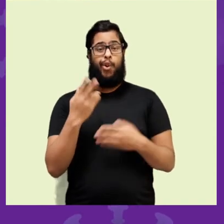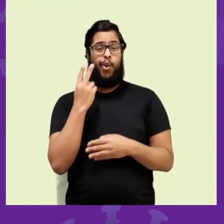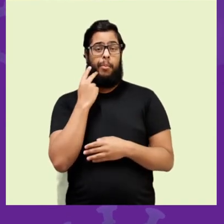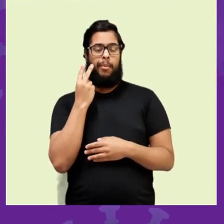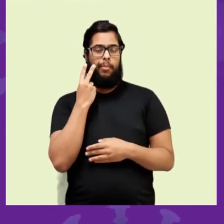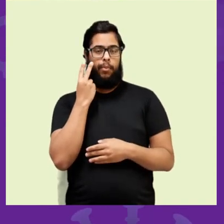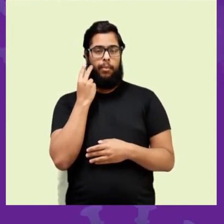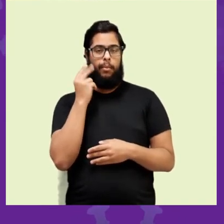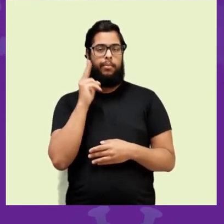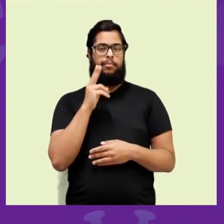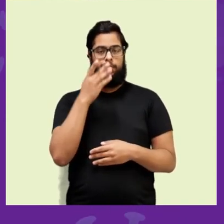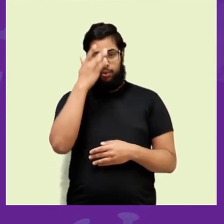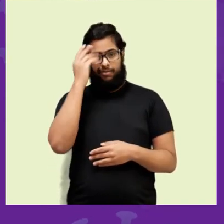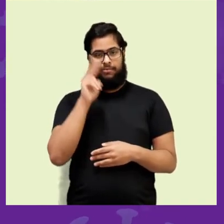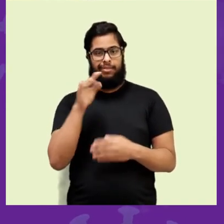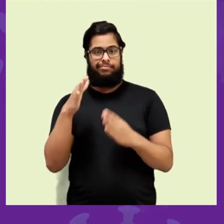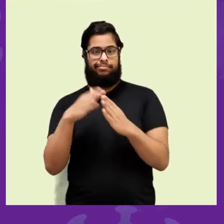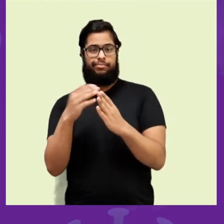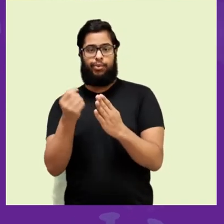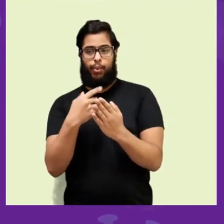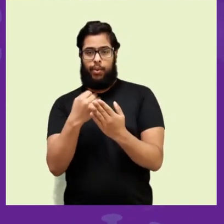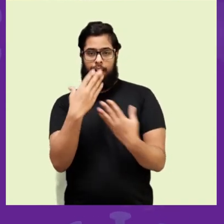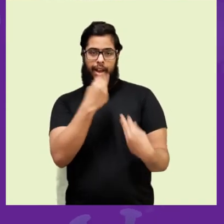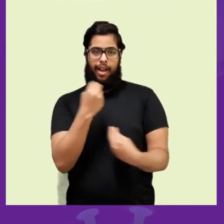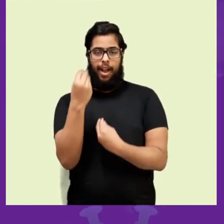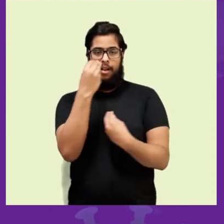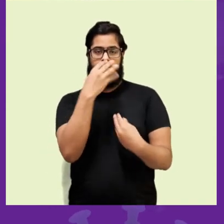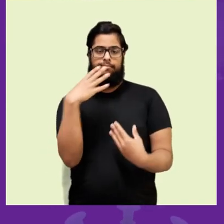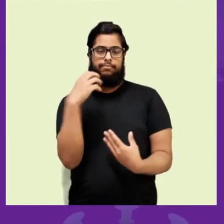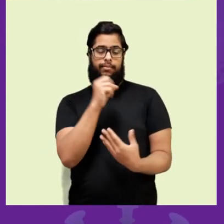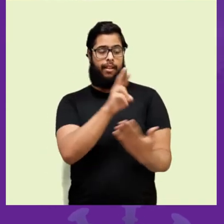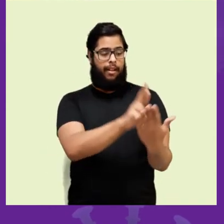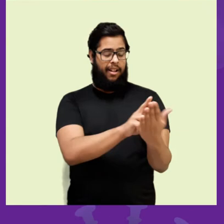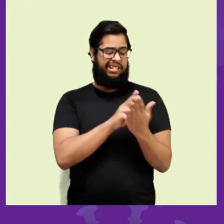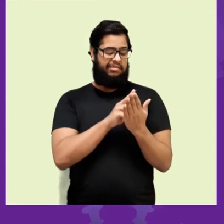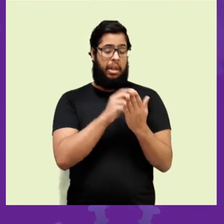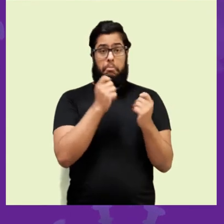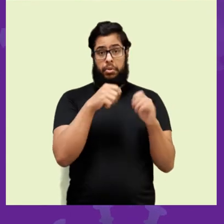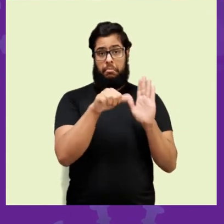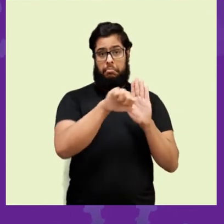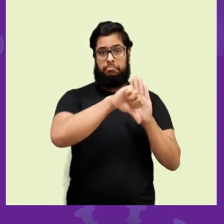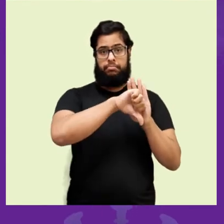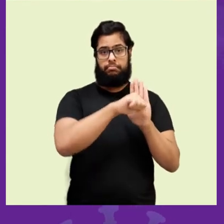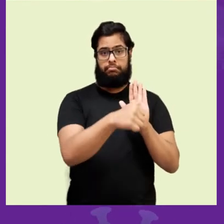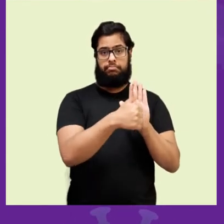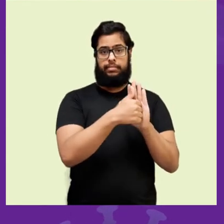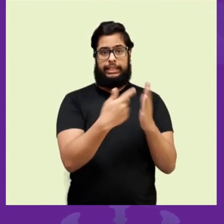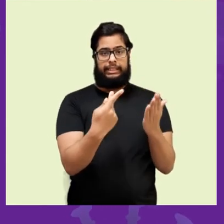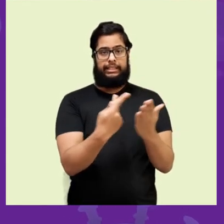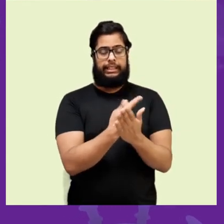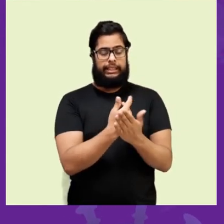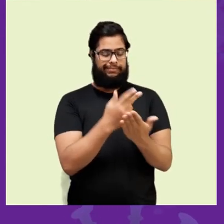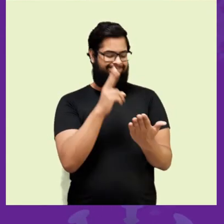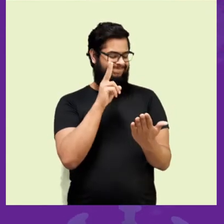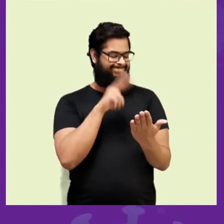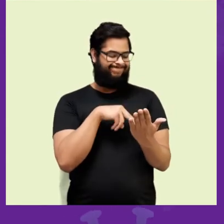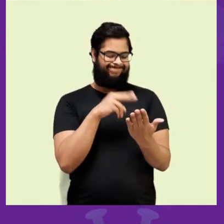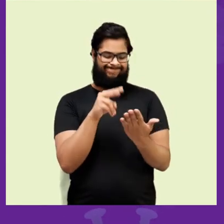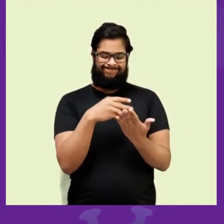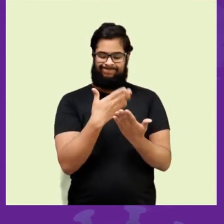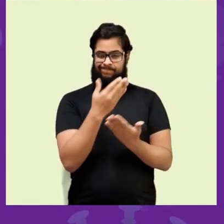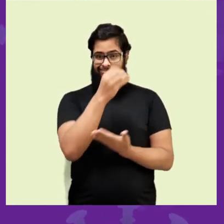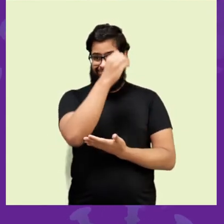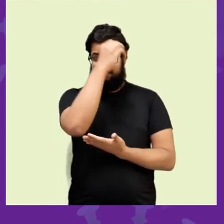confusão, que é o que é comum de acontecer quando faço um teste rápido desse, vem um resultado qualquer, seja